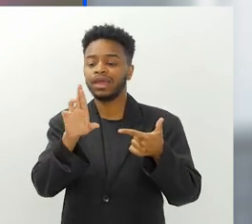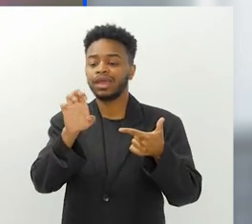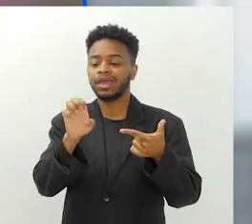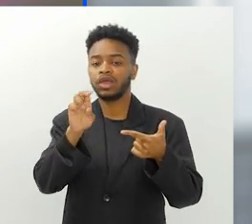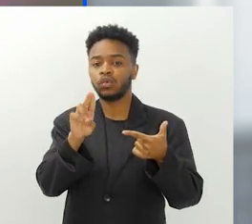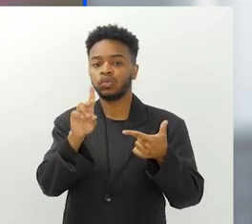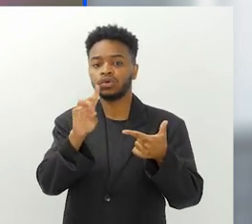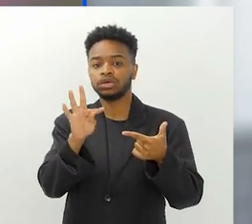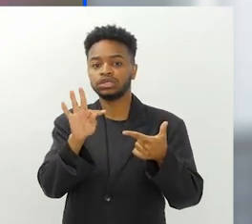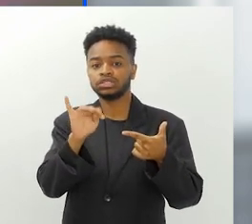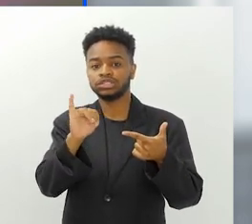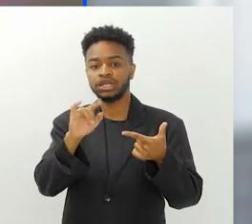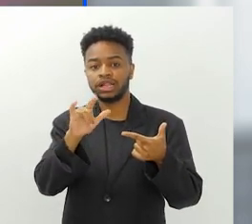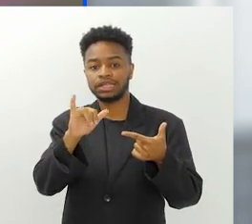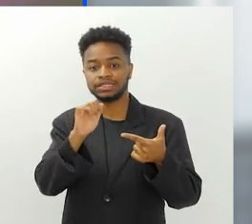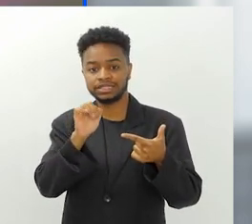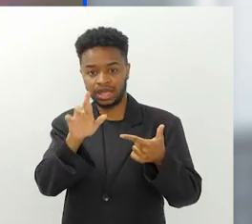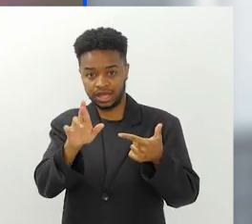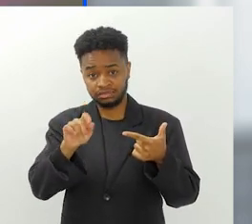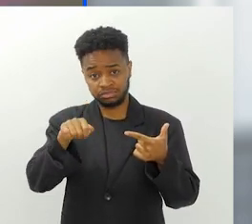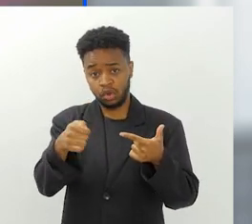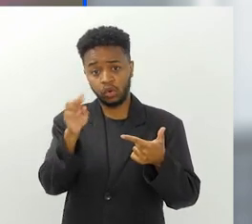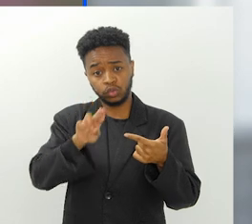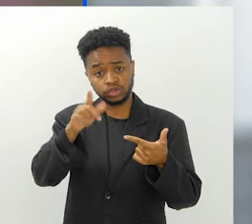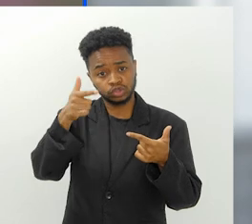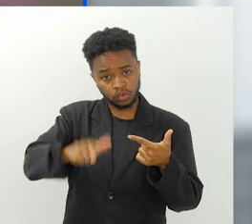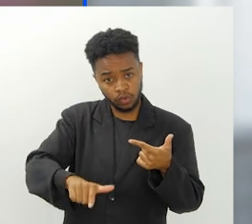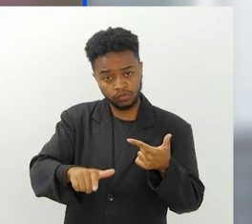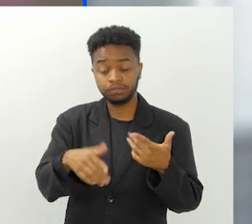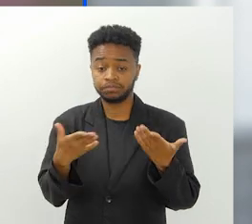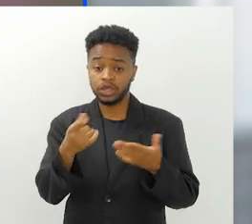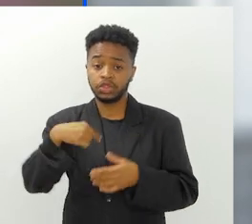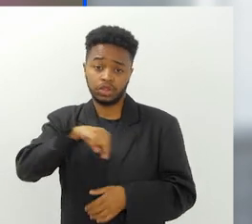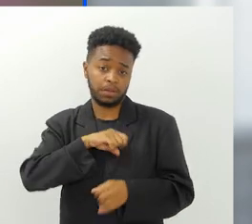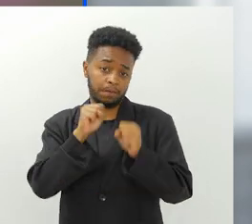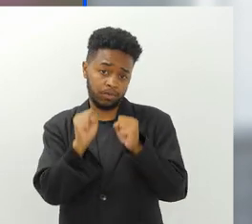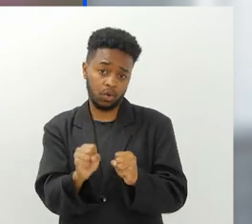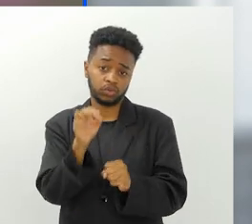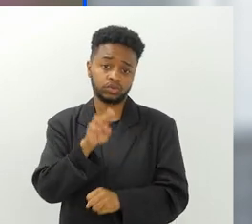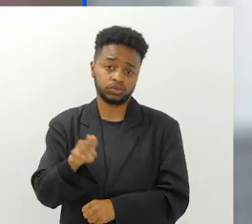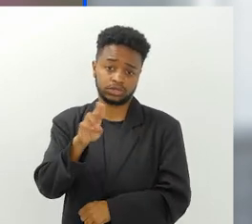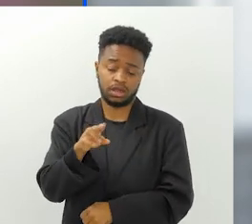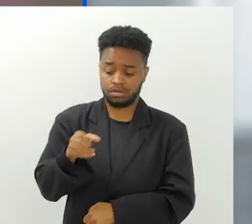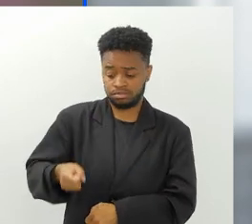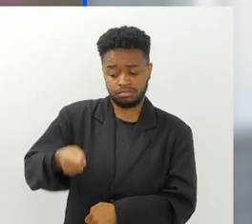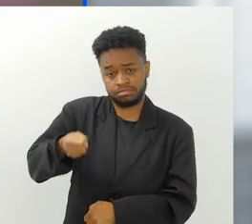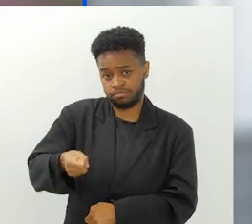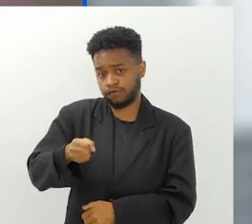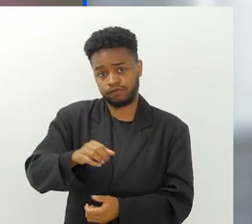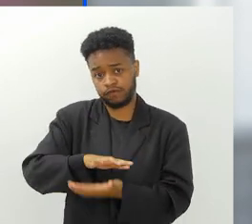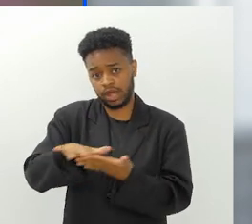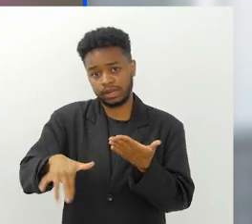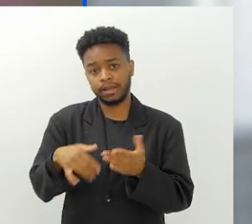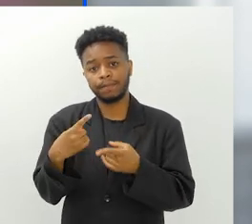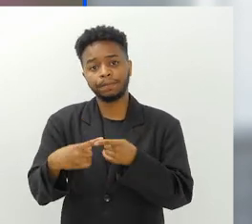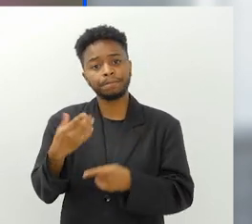reutilizar. Nós podemos reutilizar grande parte das embalagens plásticas. Então,